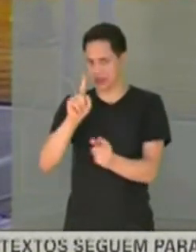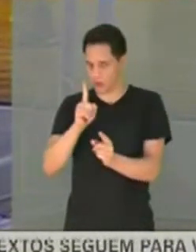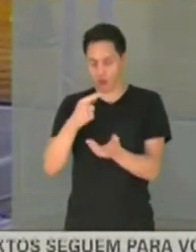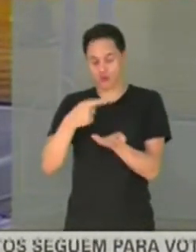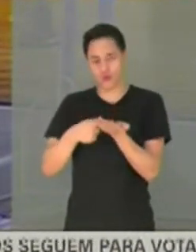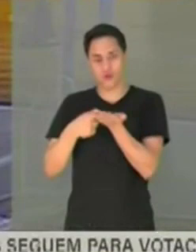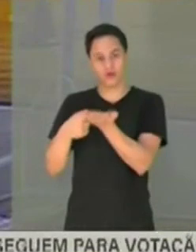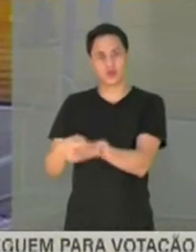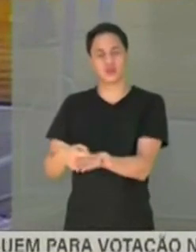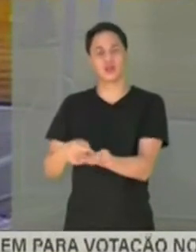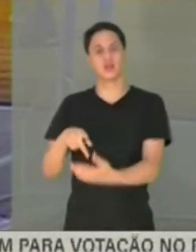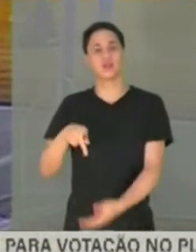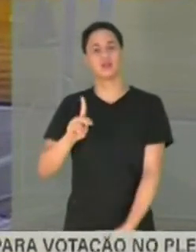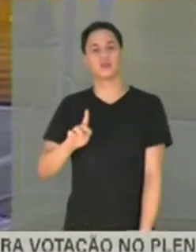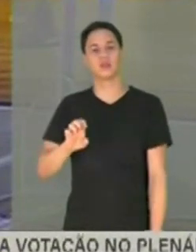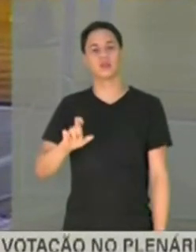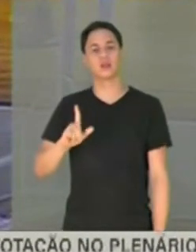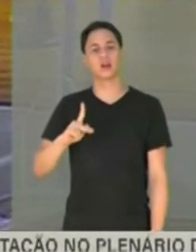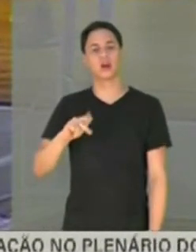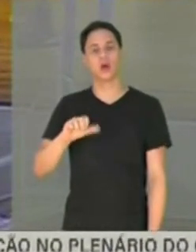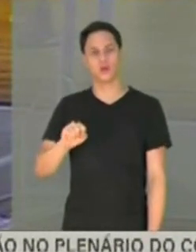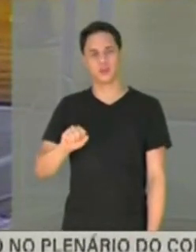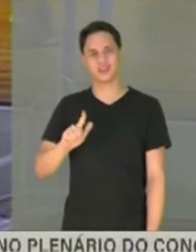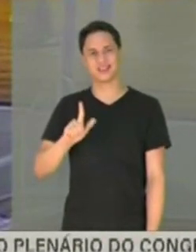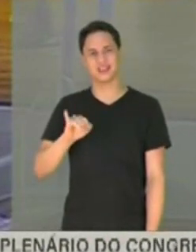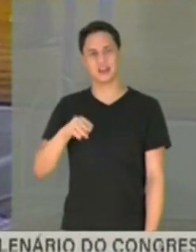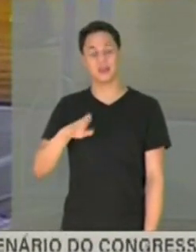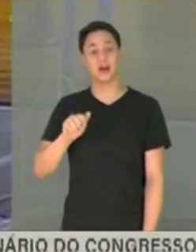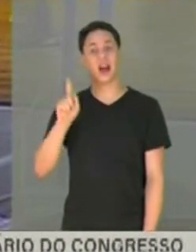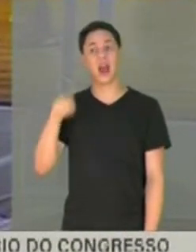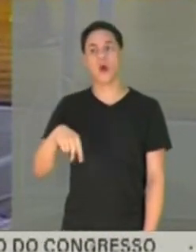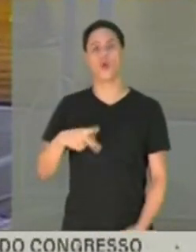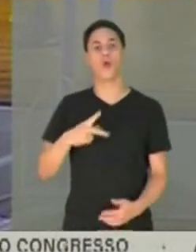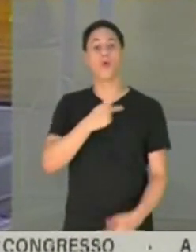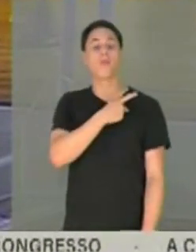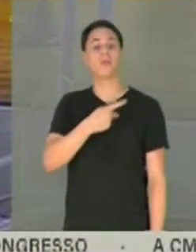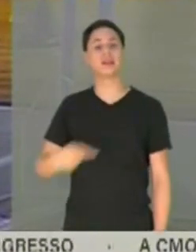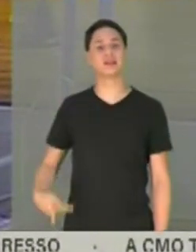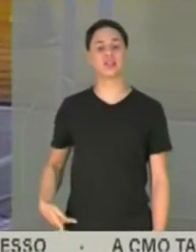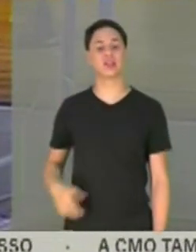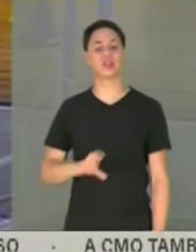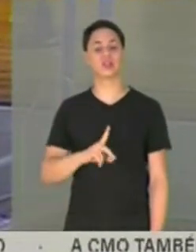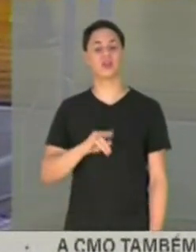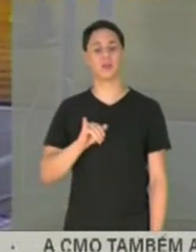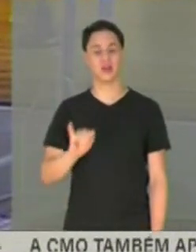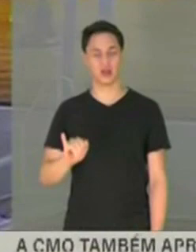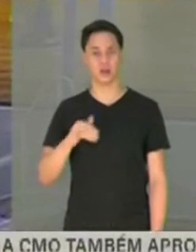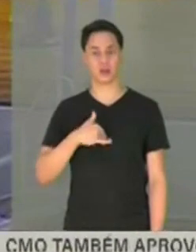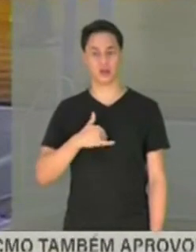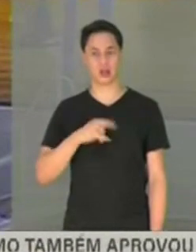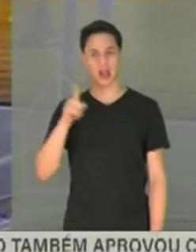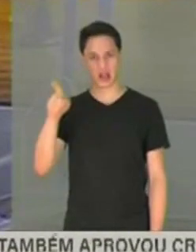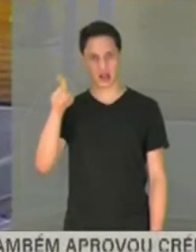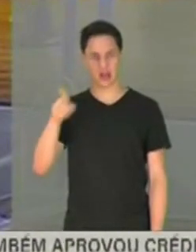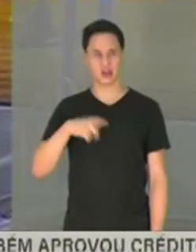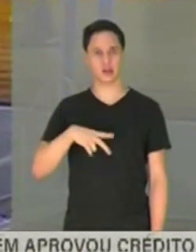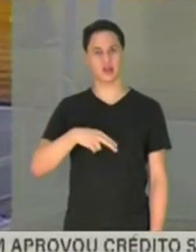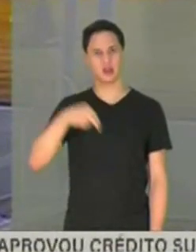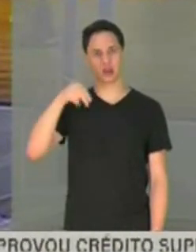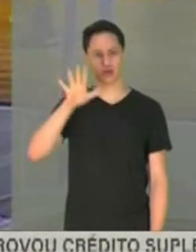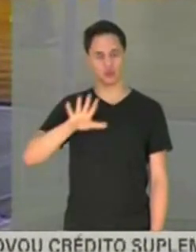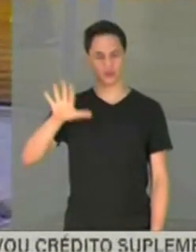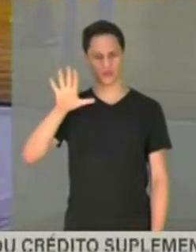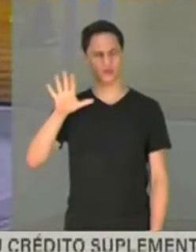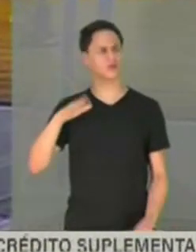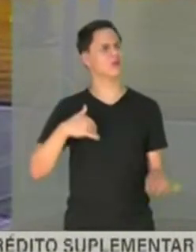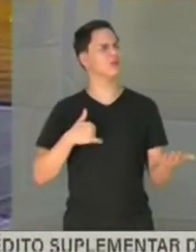Kelps Lima, que é o presidente da CPI da Covid lá do Rio Grande do Norte. Queria fazer esse pedido... O presidente